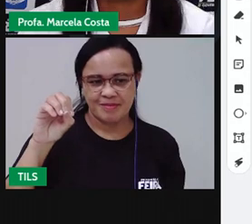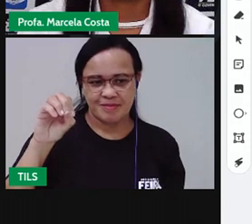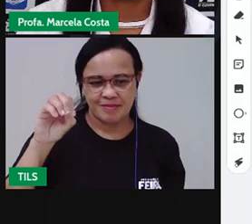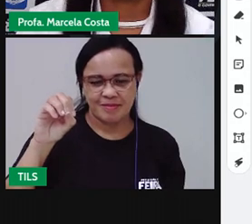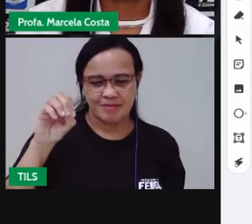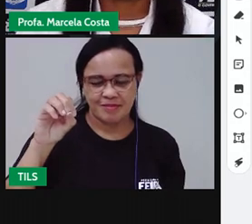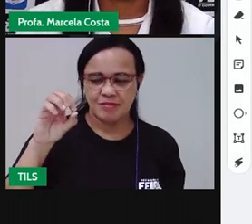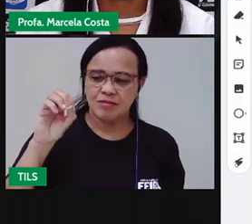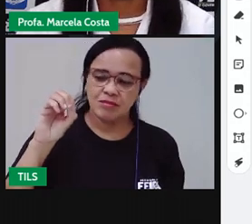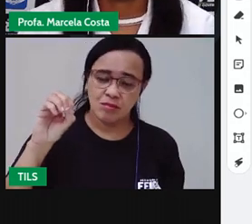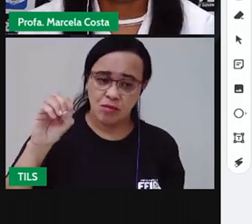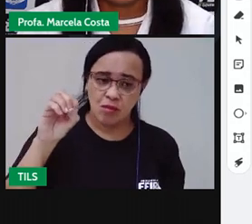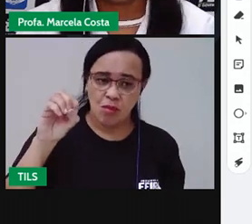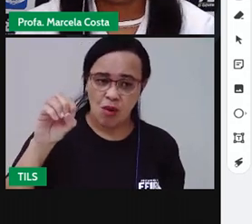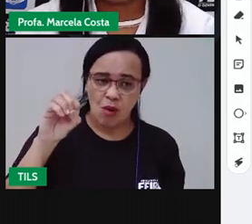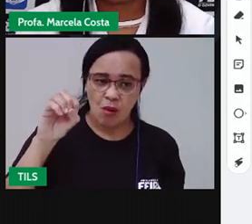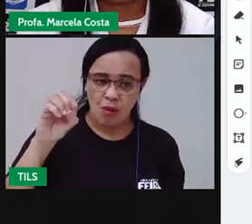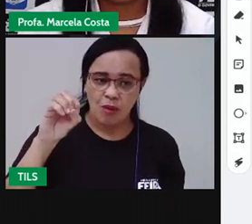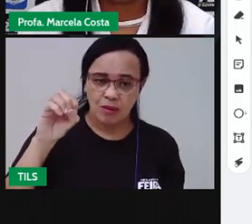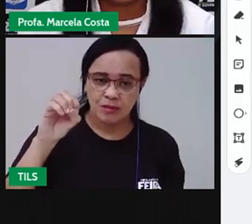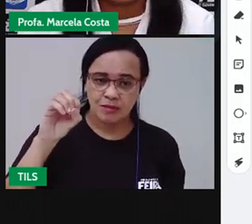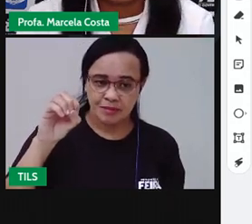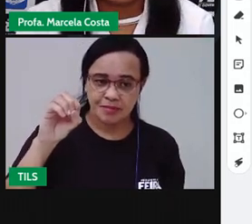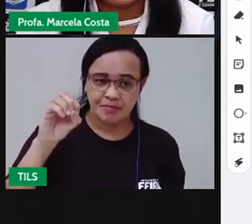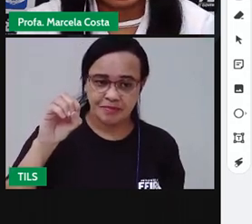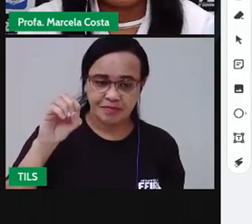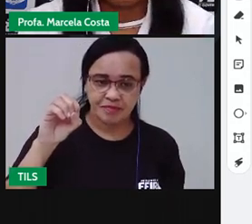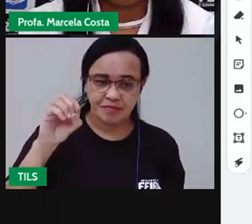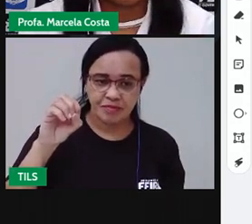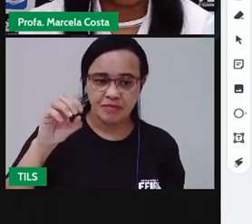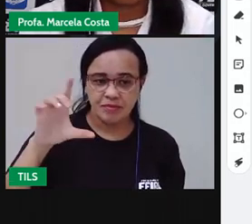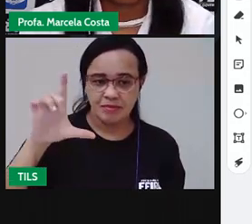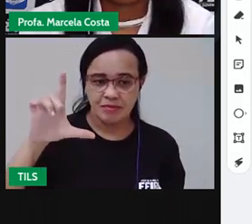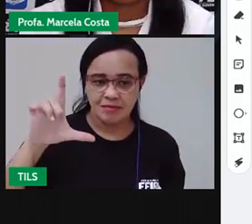Fechei o círculo. Agora, a letra L.